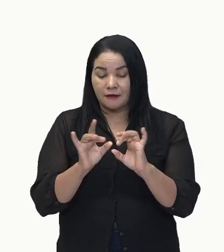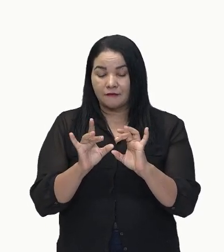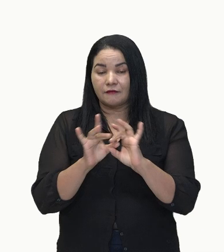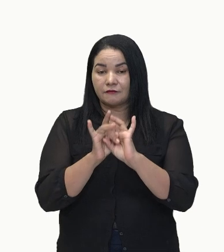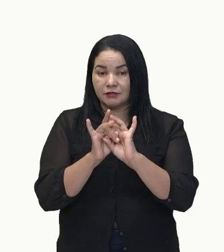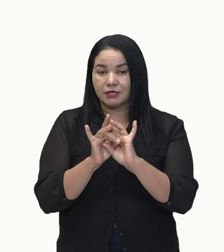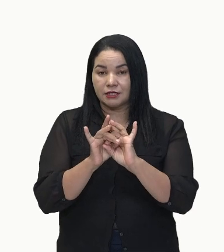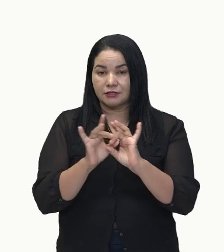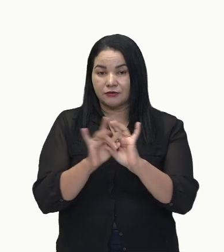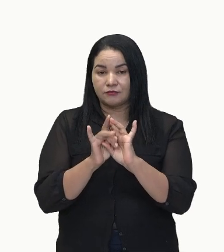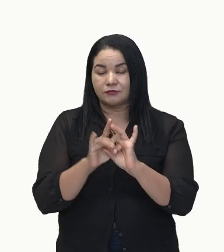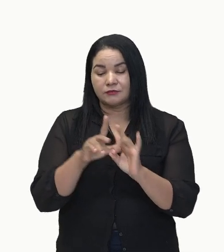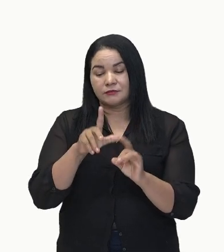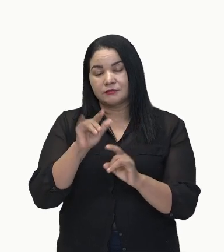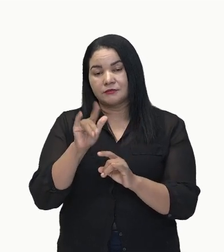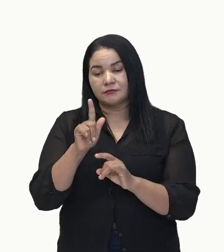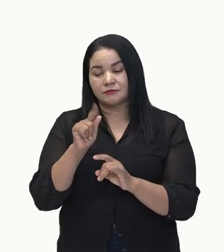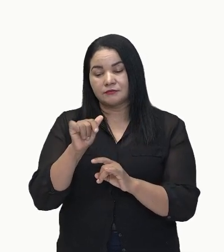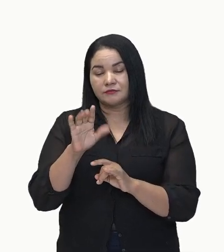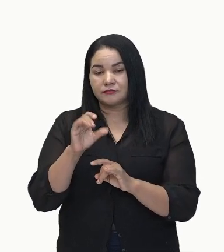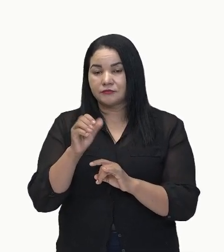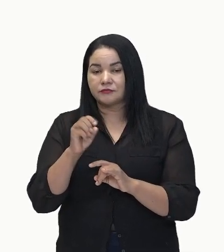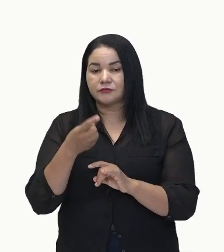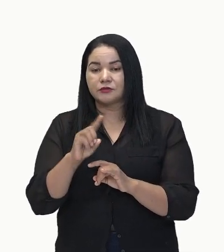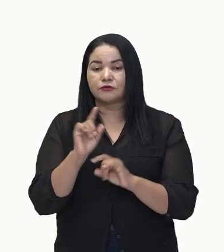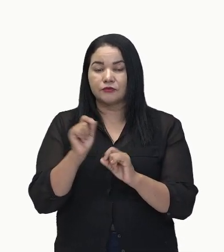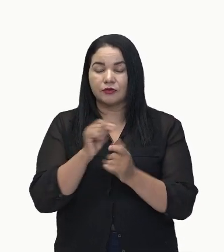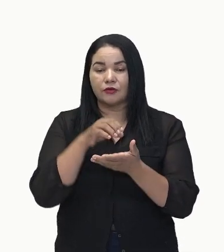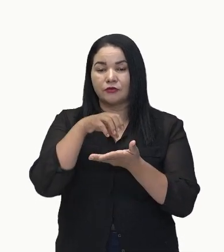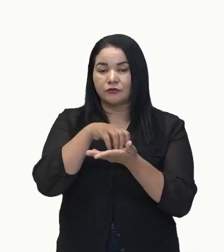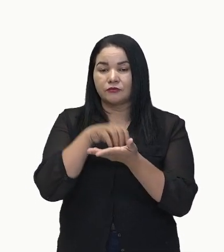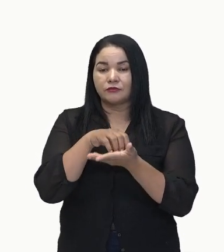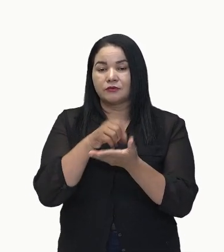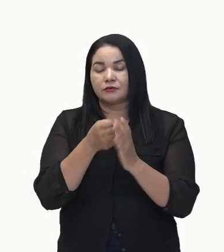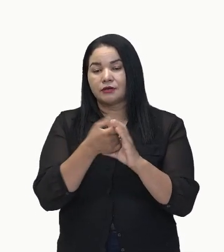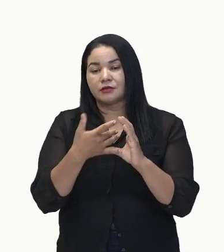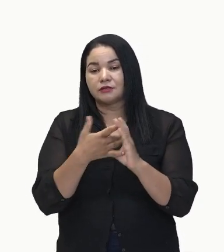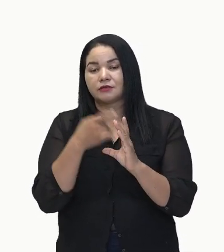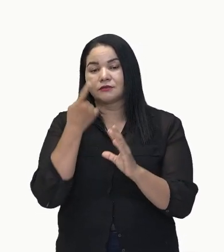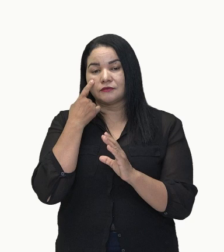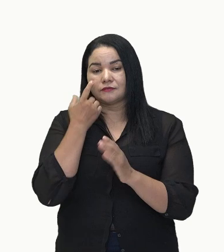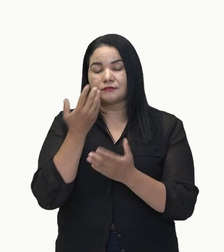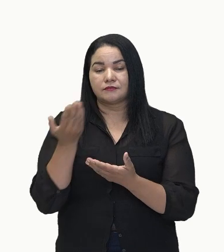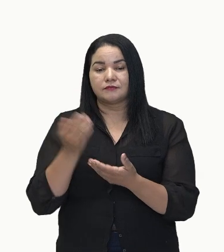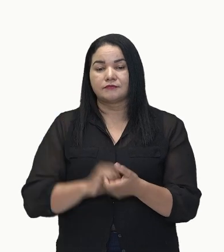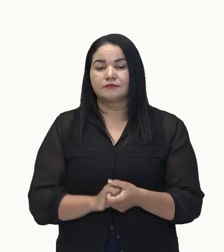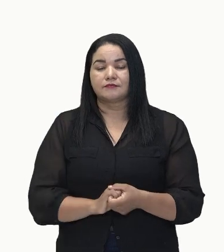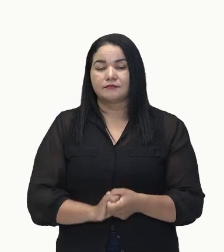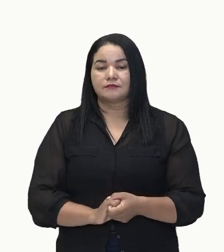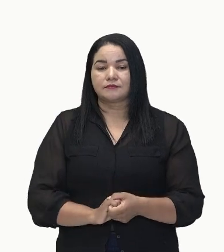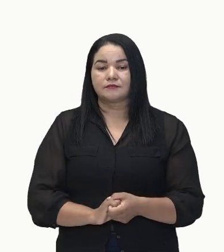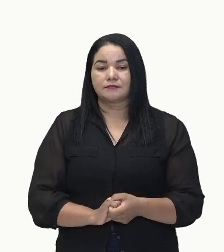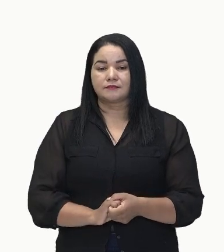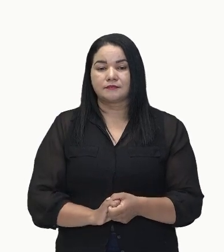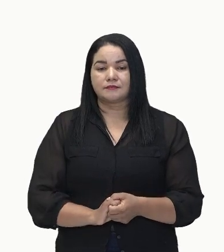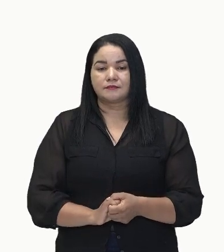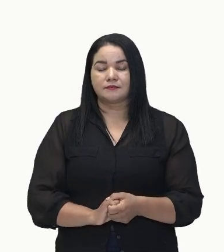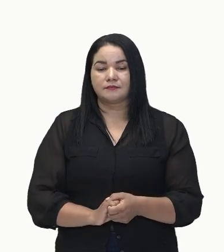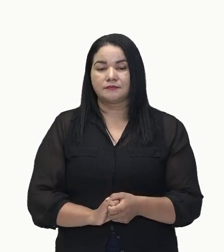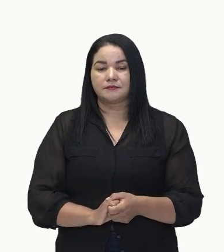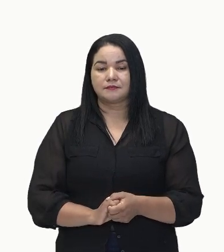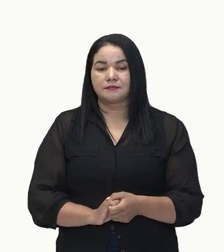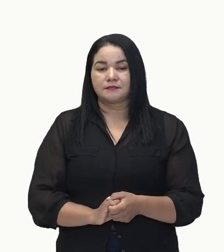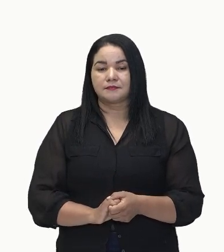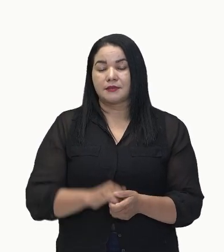na realidade. O núcleo, ele vai ter essa característica aqui, ó. O núcleo vai expressar um estado